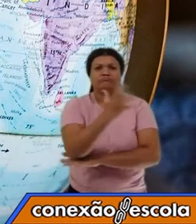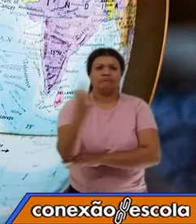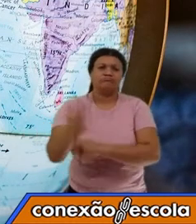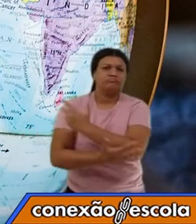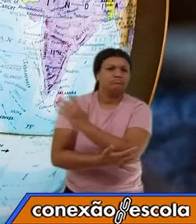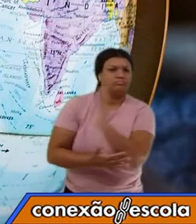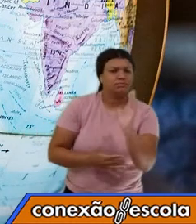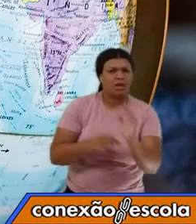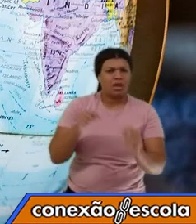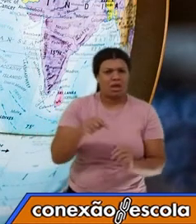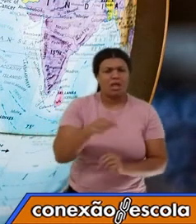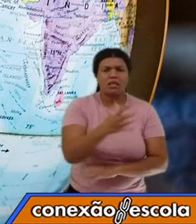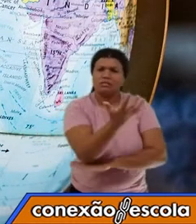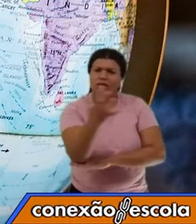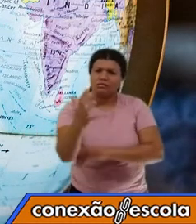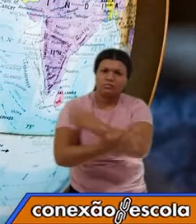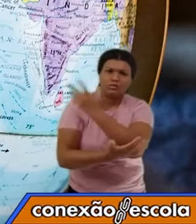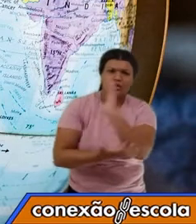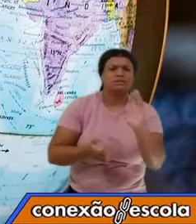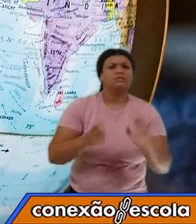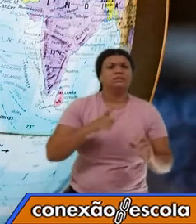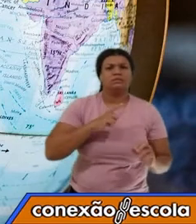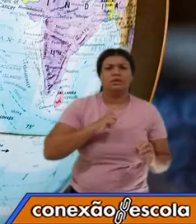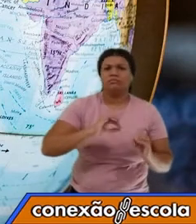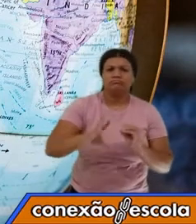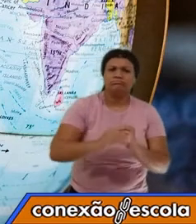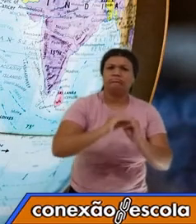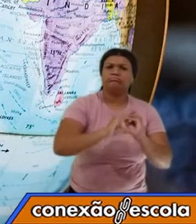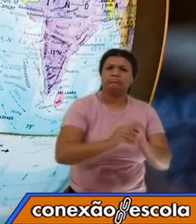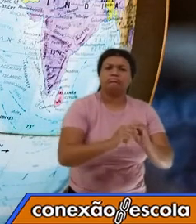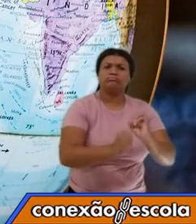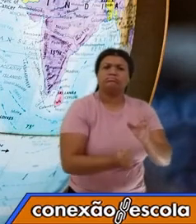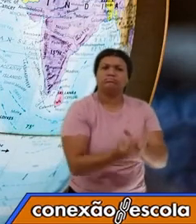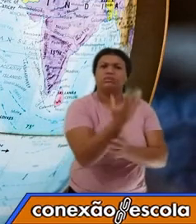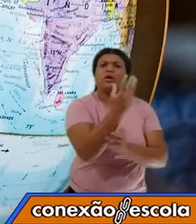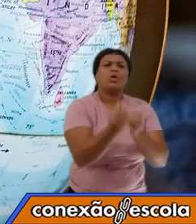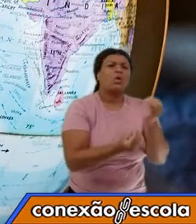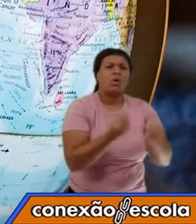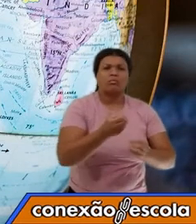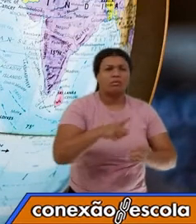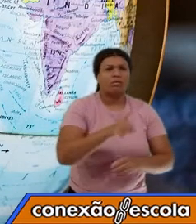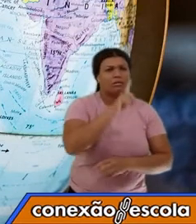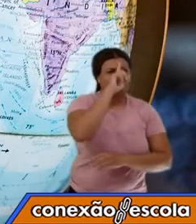natureza formada pelos aspectos que você está pensando aí naturais.